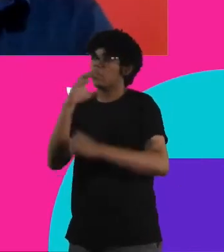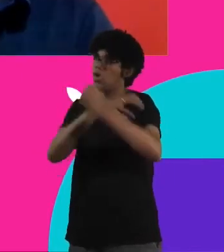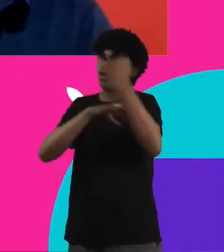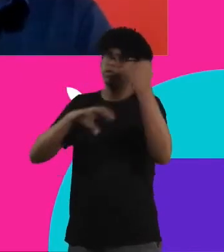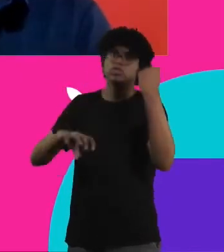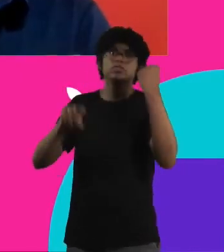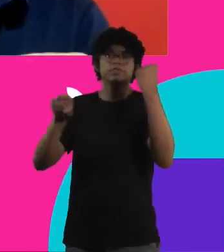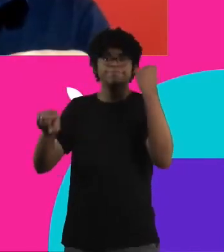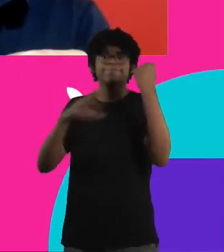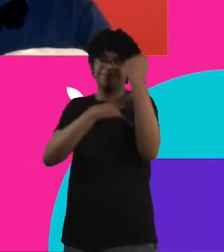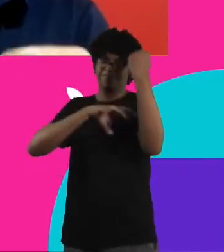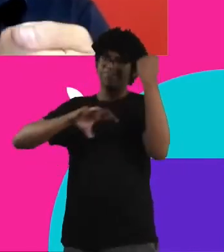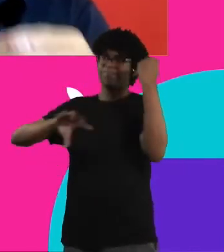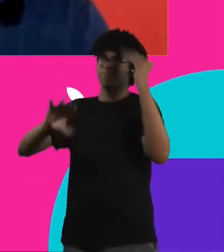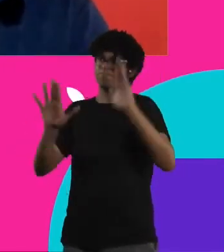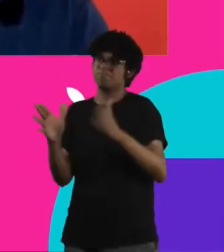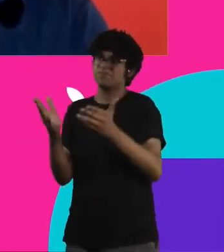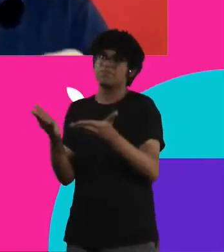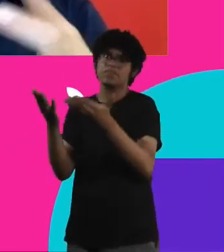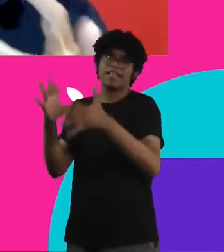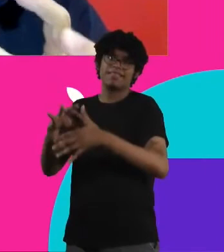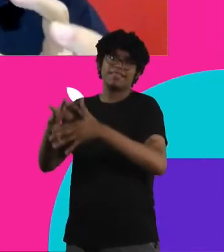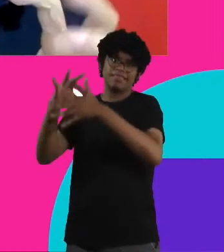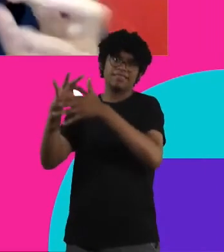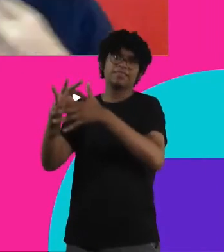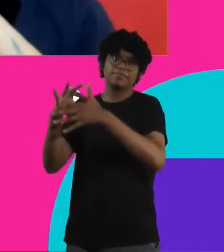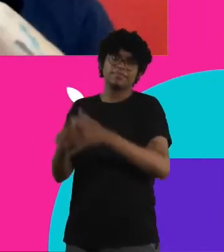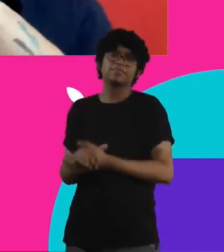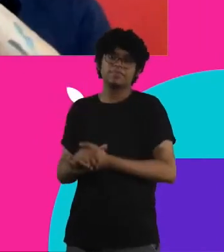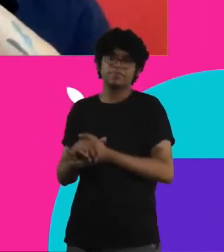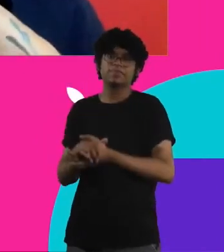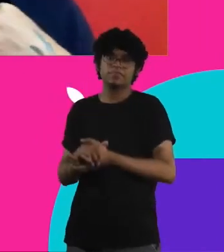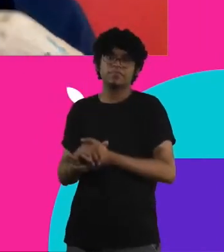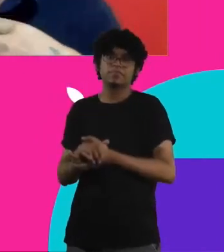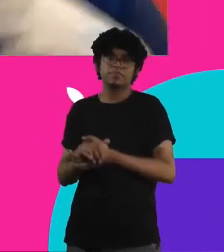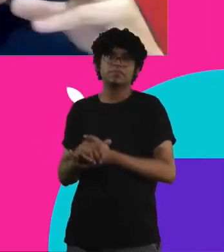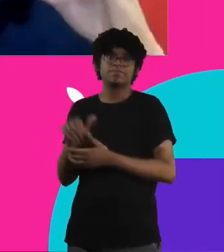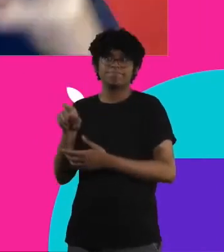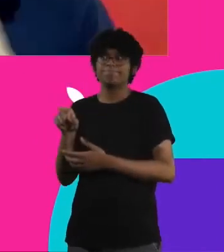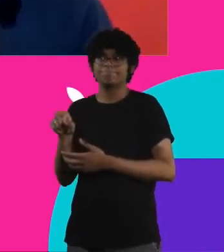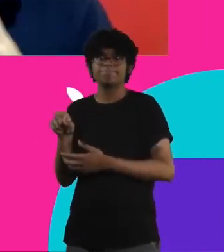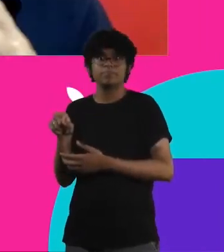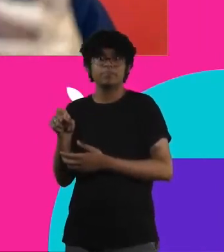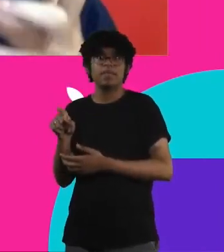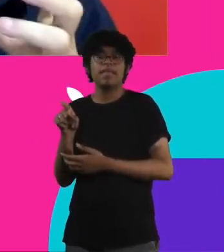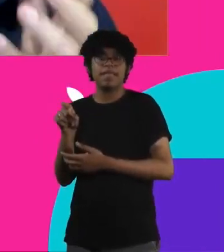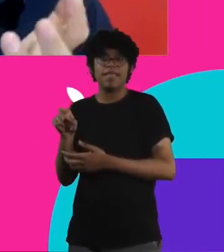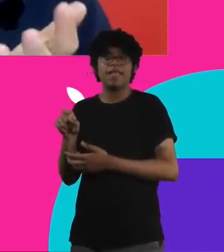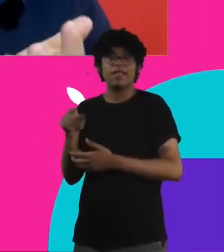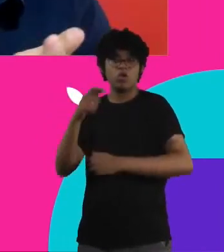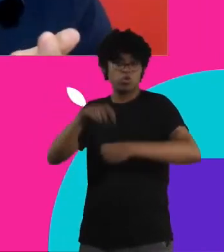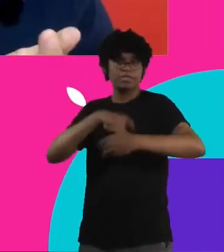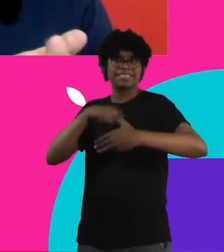líder local, que aquele líder local hoje que atende a gastro, que é um gastromotivado, que é um